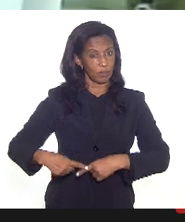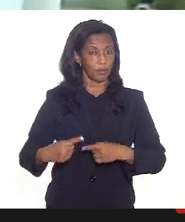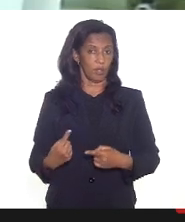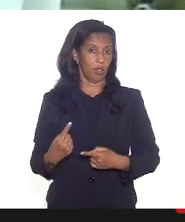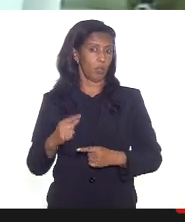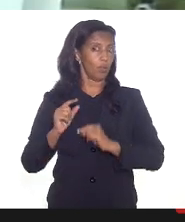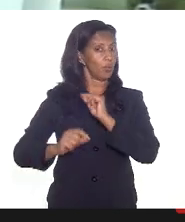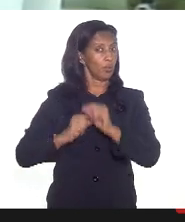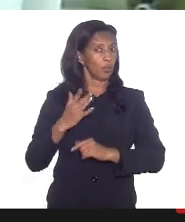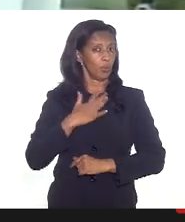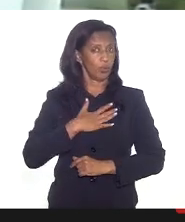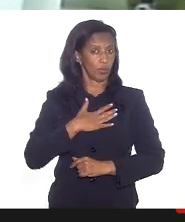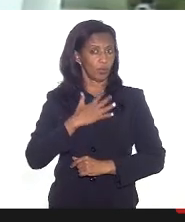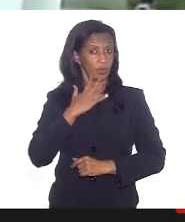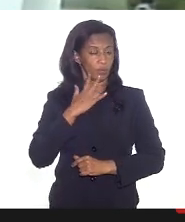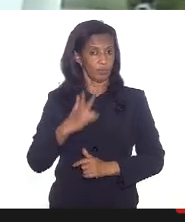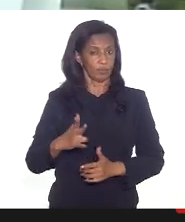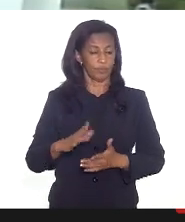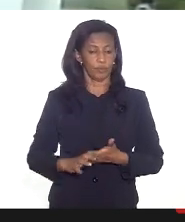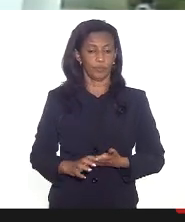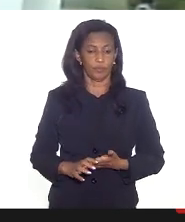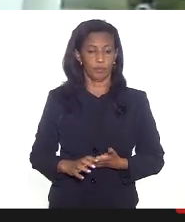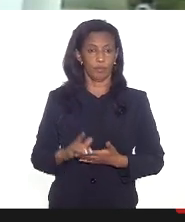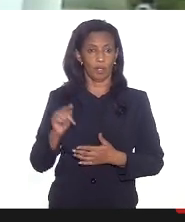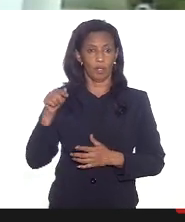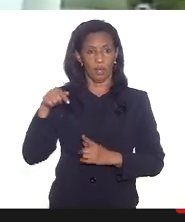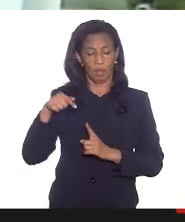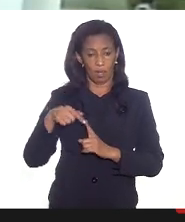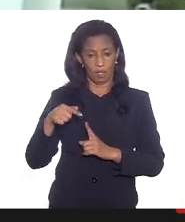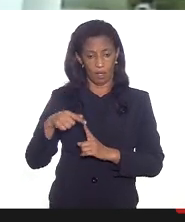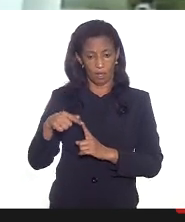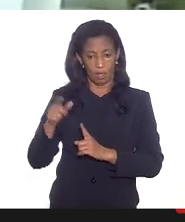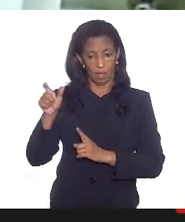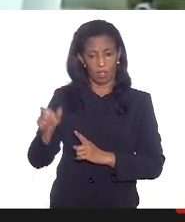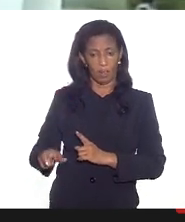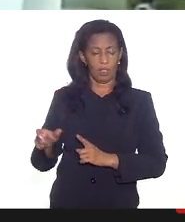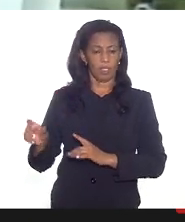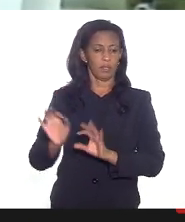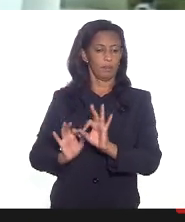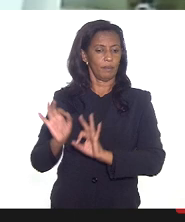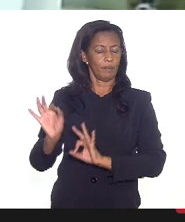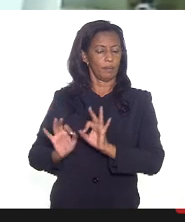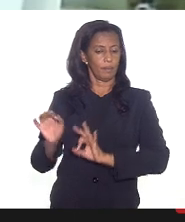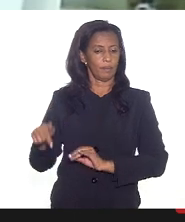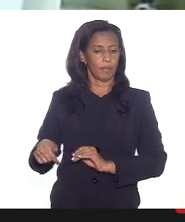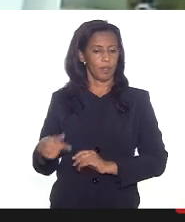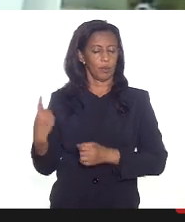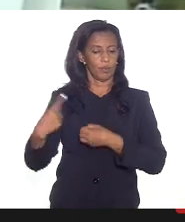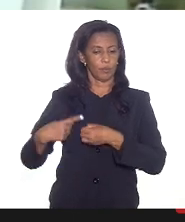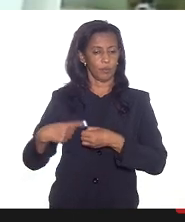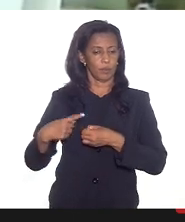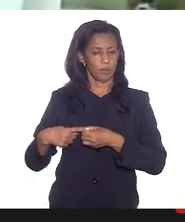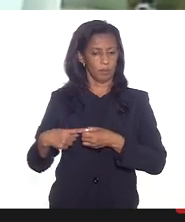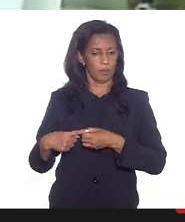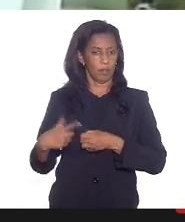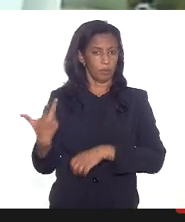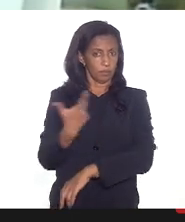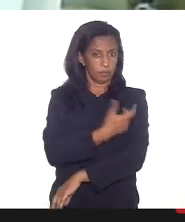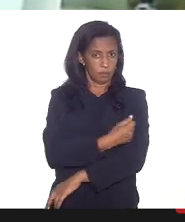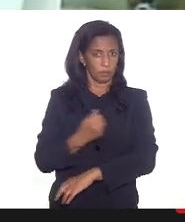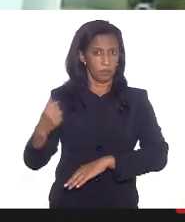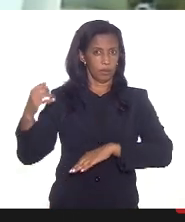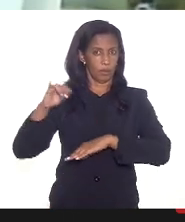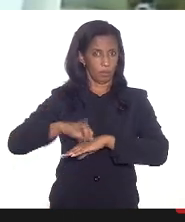gostaria de ponderar é o seguinte esse plano municipal de imunização aqui do